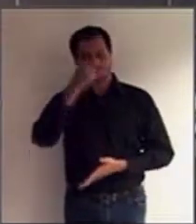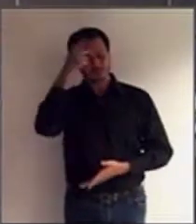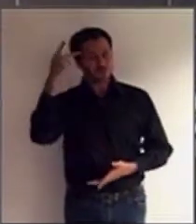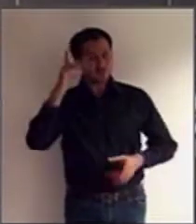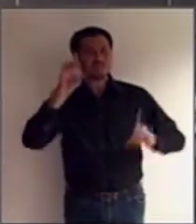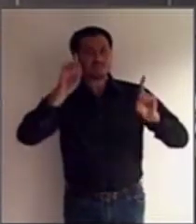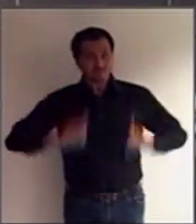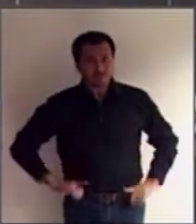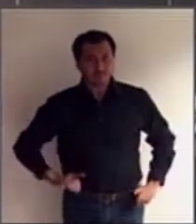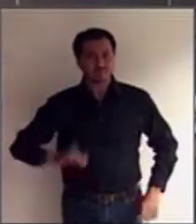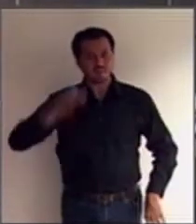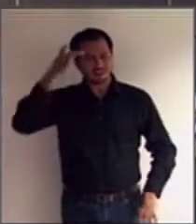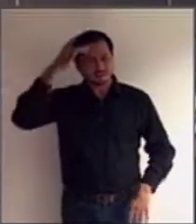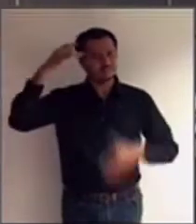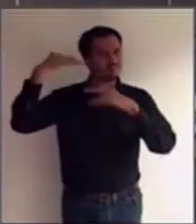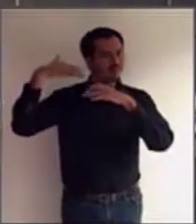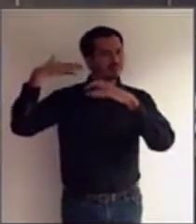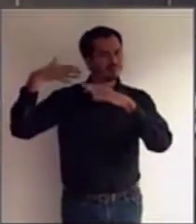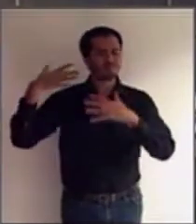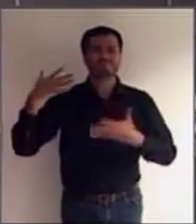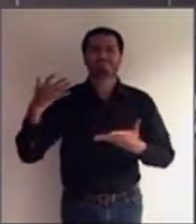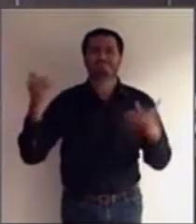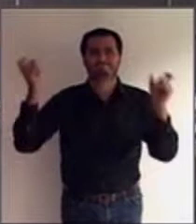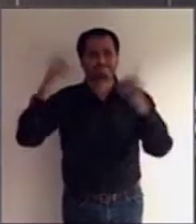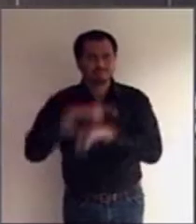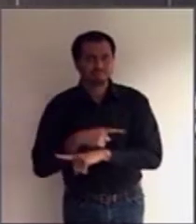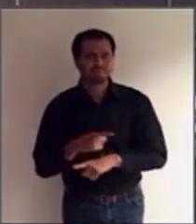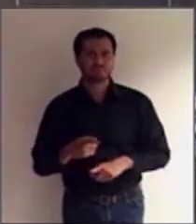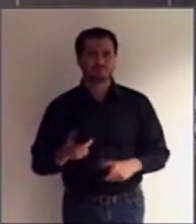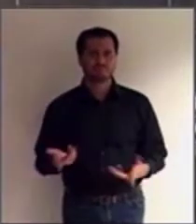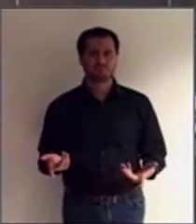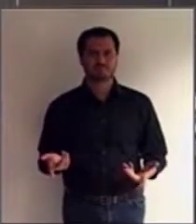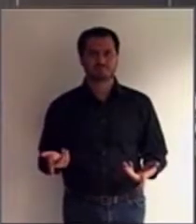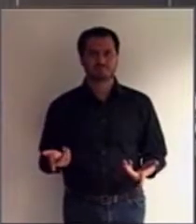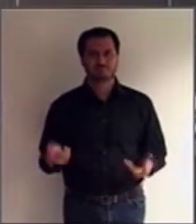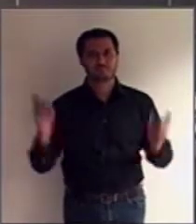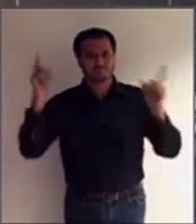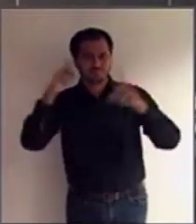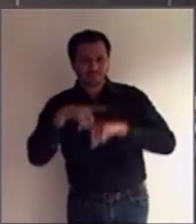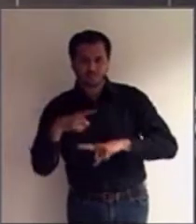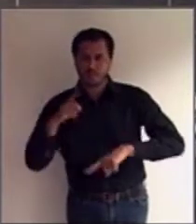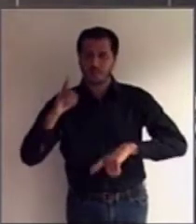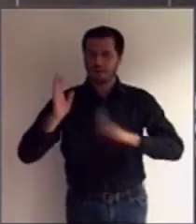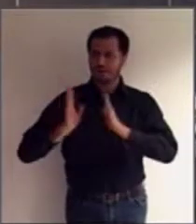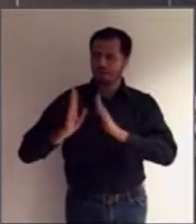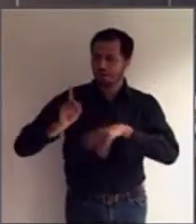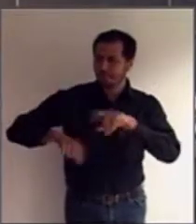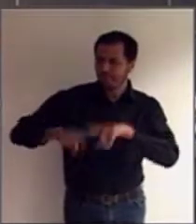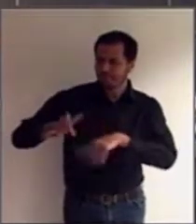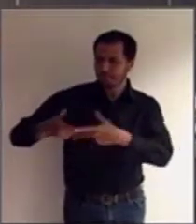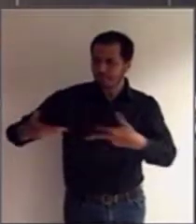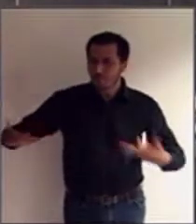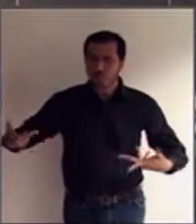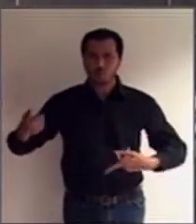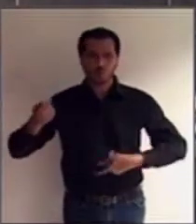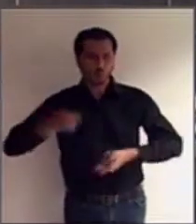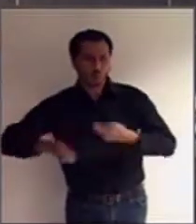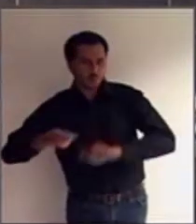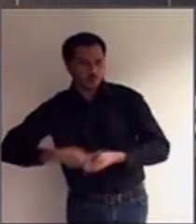têm compreensão sobre vários aspectos, mas têm muita dificuldade em lidar com patrimônio, em lidar em